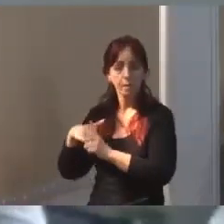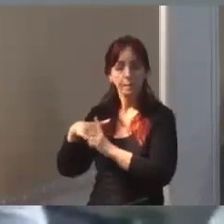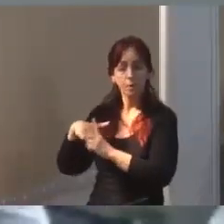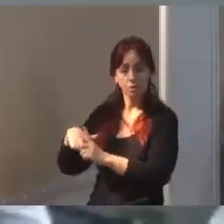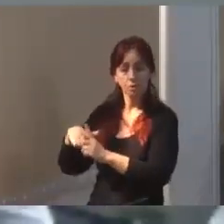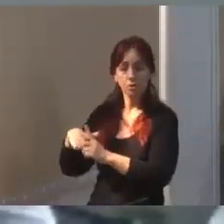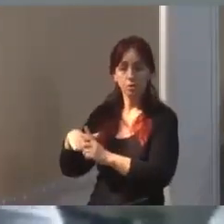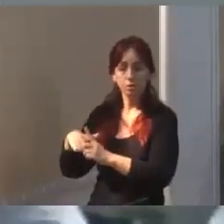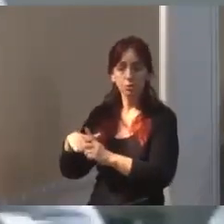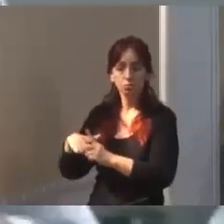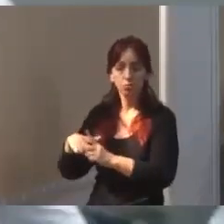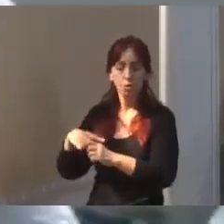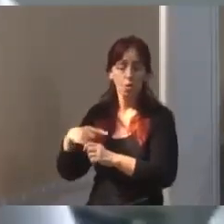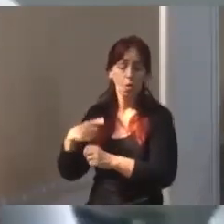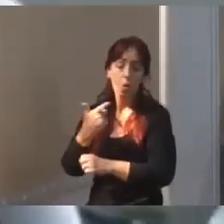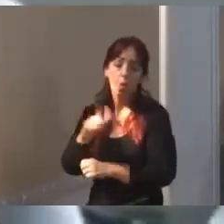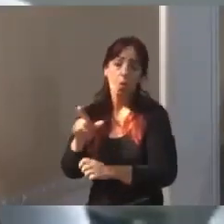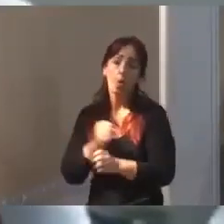outro não.